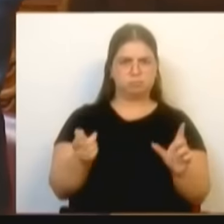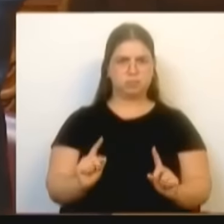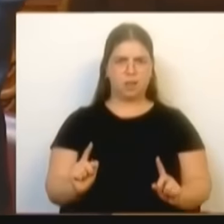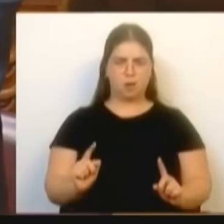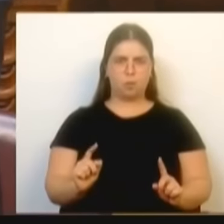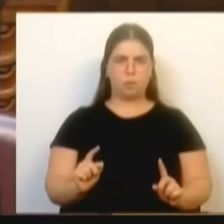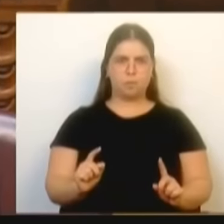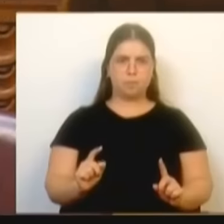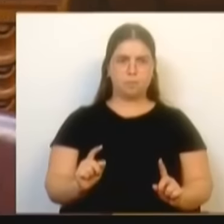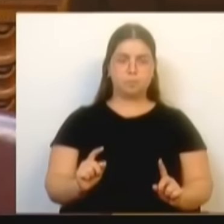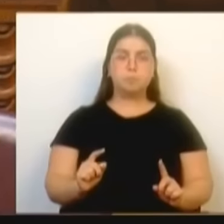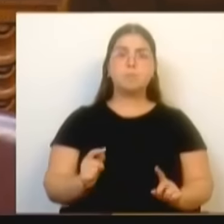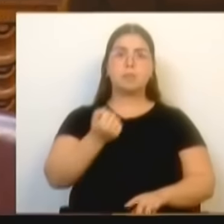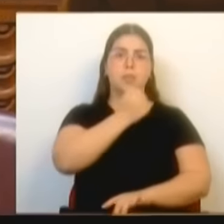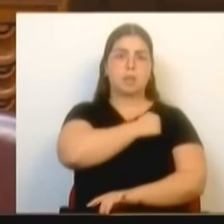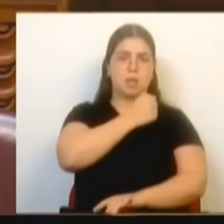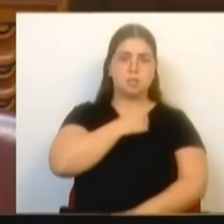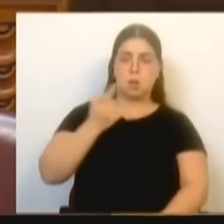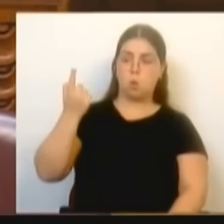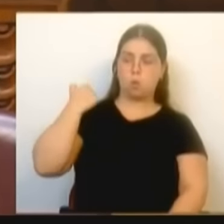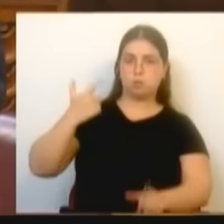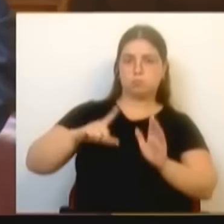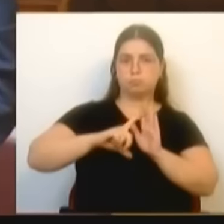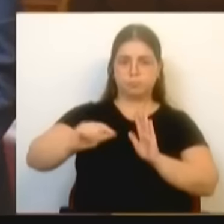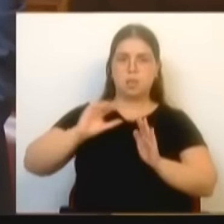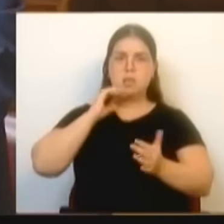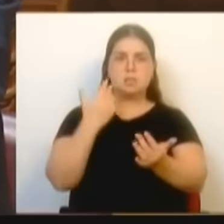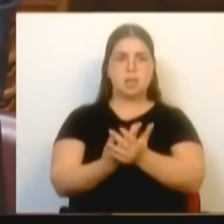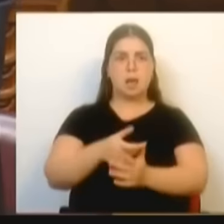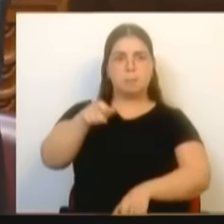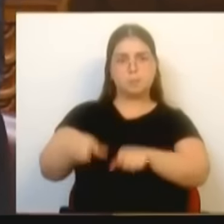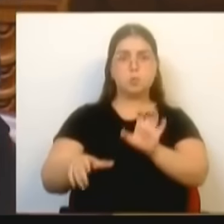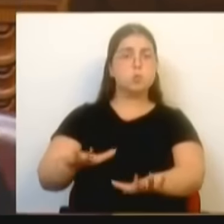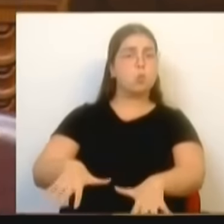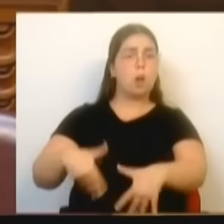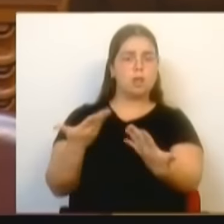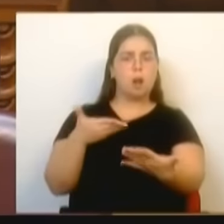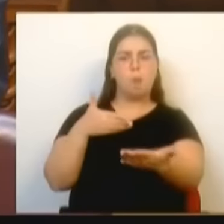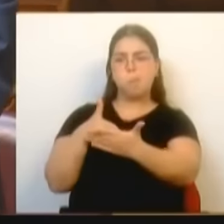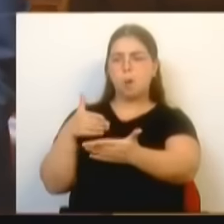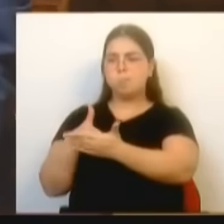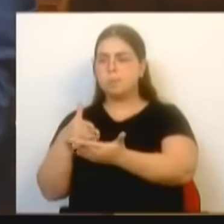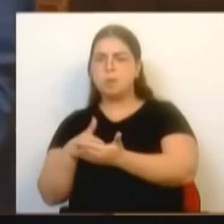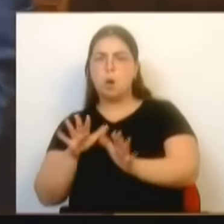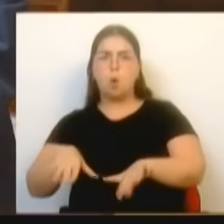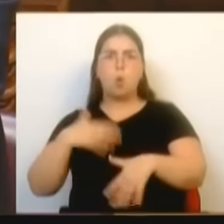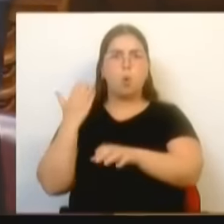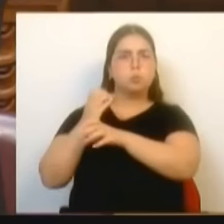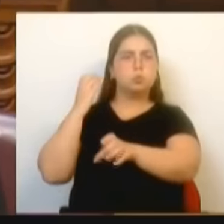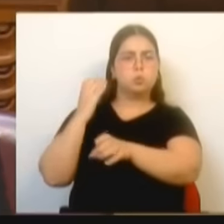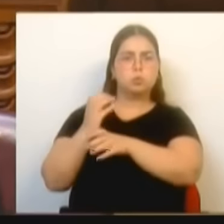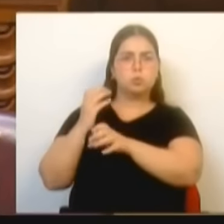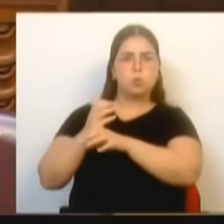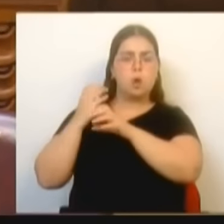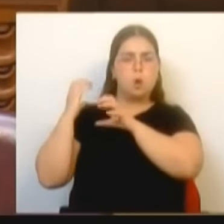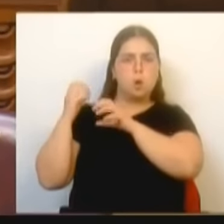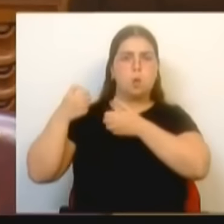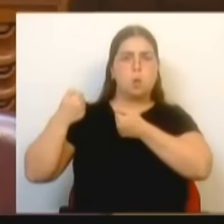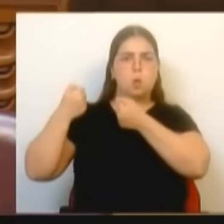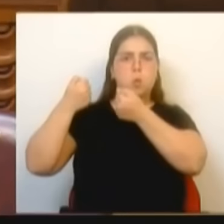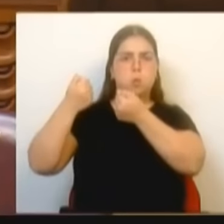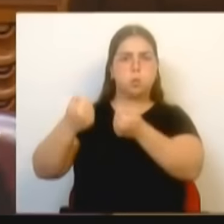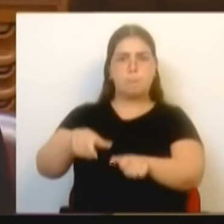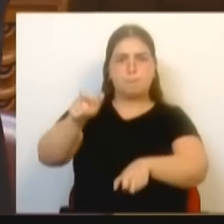de casa ontem para impedir pessoas normais de ir trabalhar ou de regressar a casa, quem mandou sair de um autocarro em movimento, um conjunto de